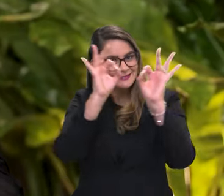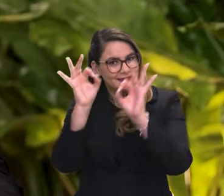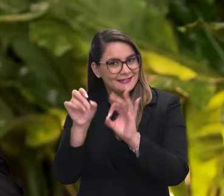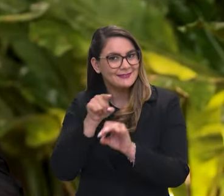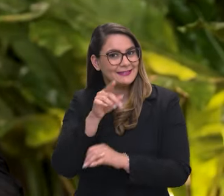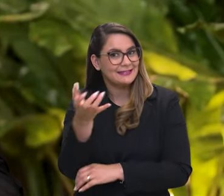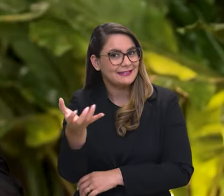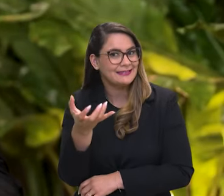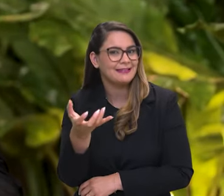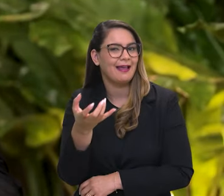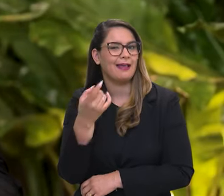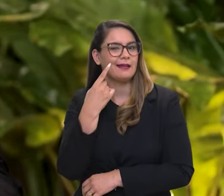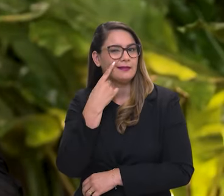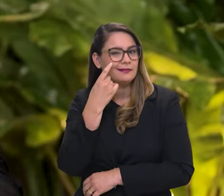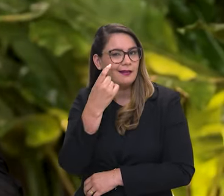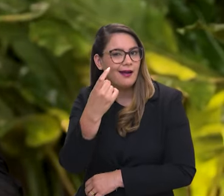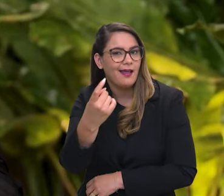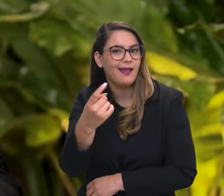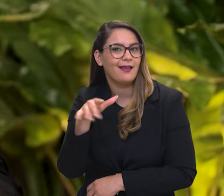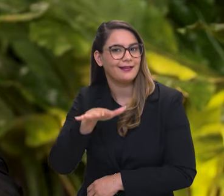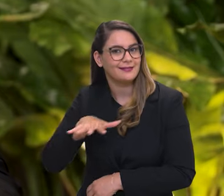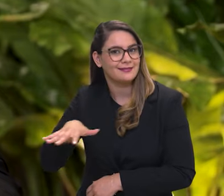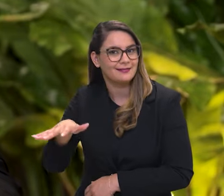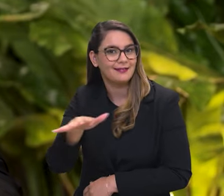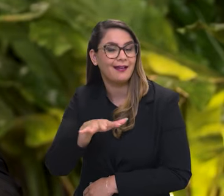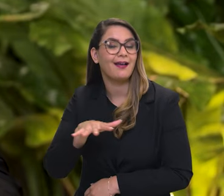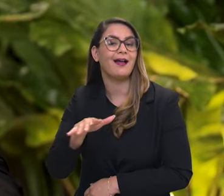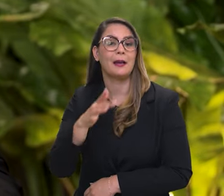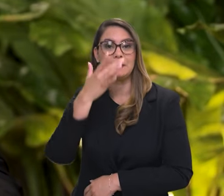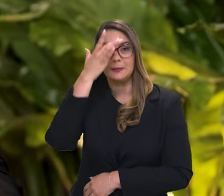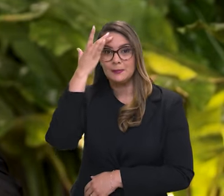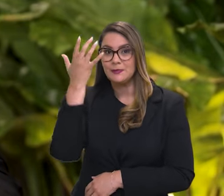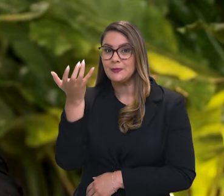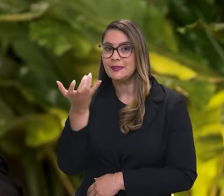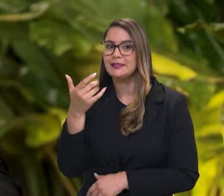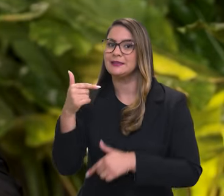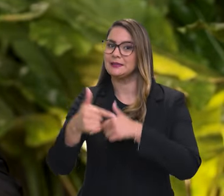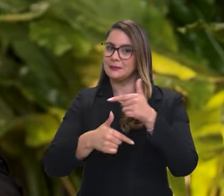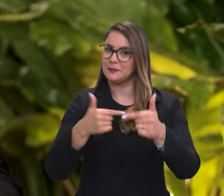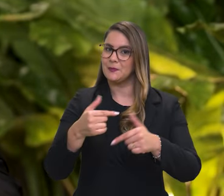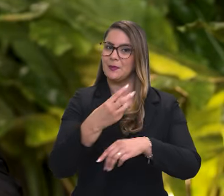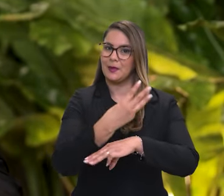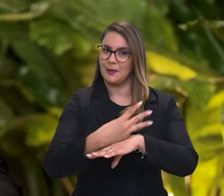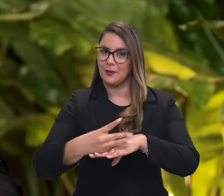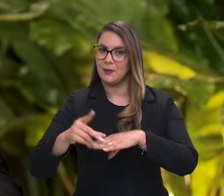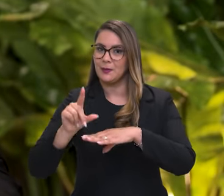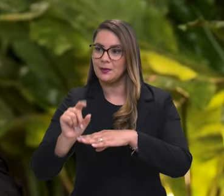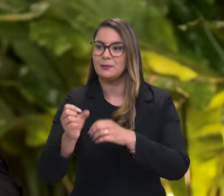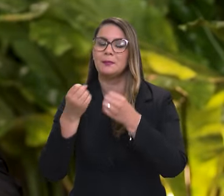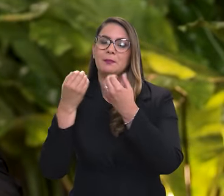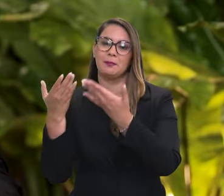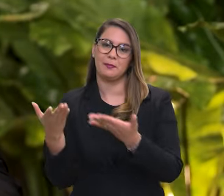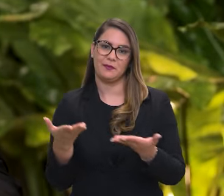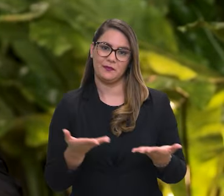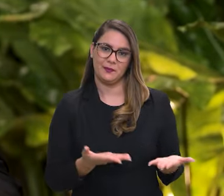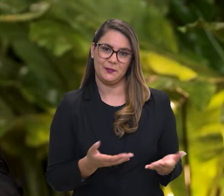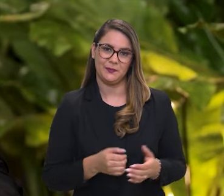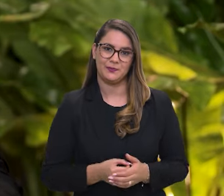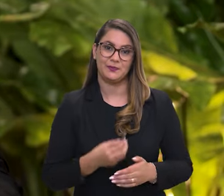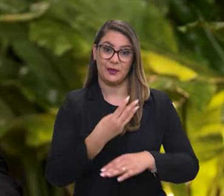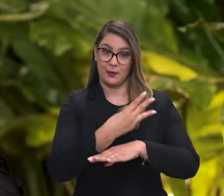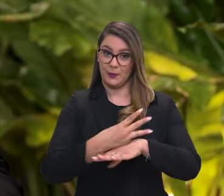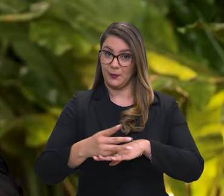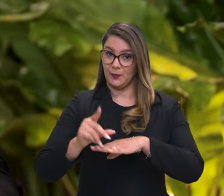assistindo, se as pessoas tiverem familiaridade com o tema, se as pessoas quiserem trabalhar no Ibama, são todos muito bem